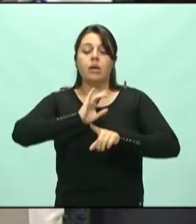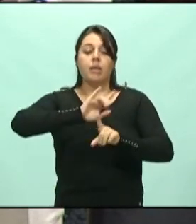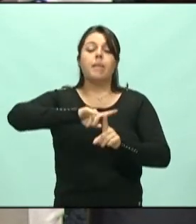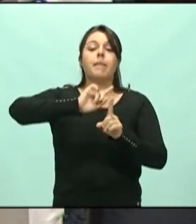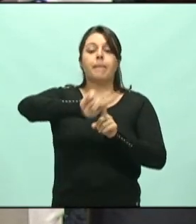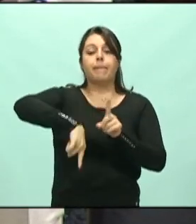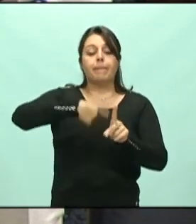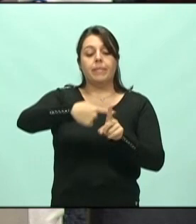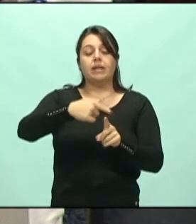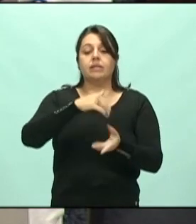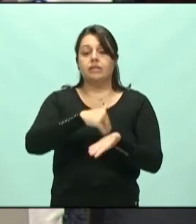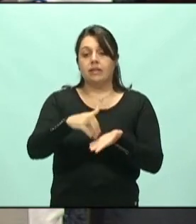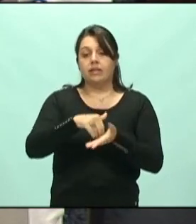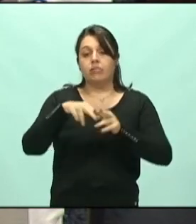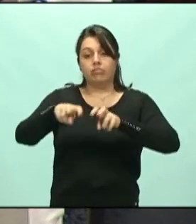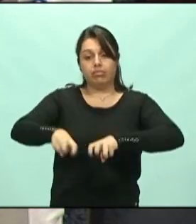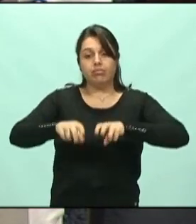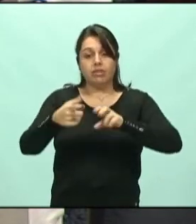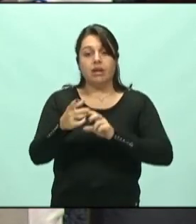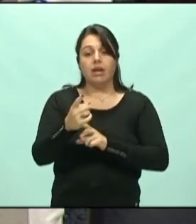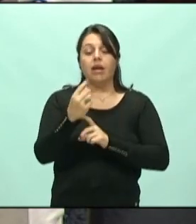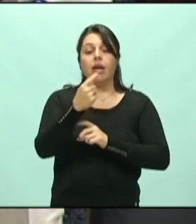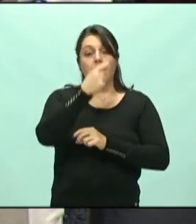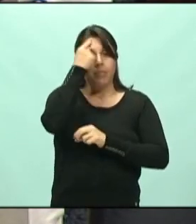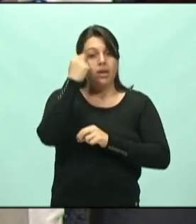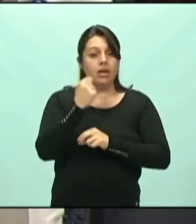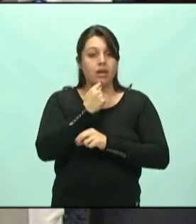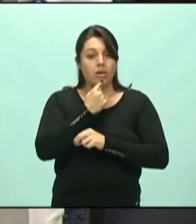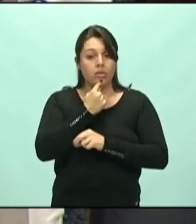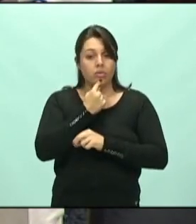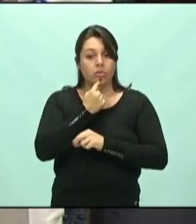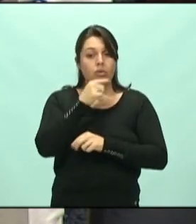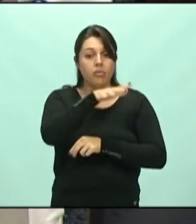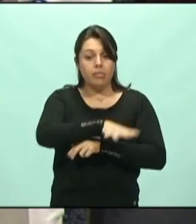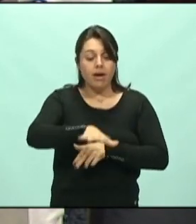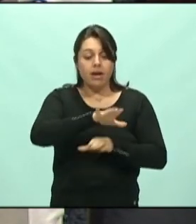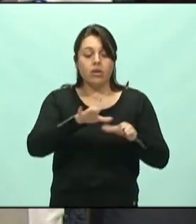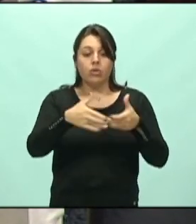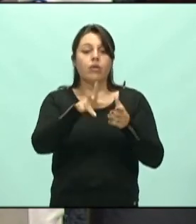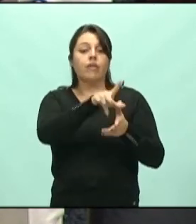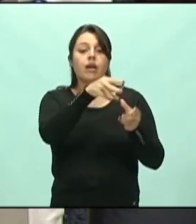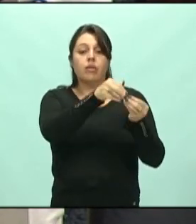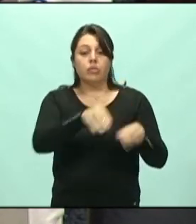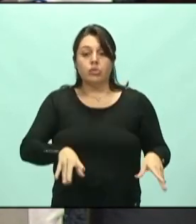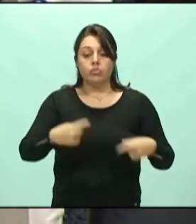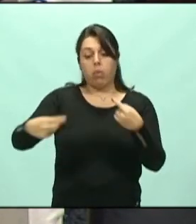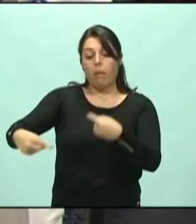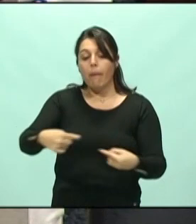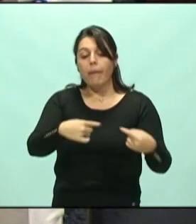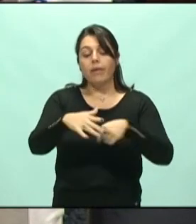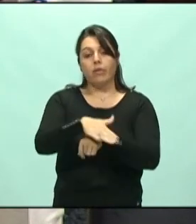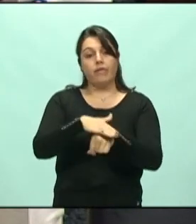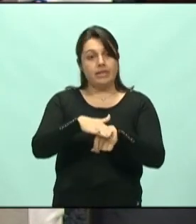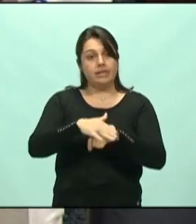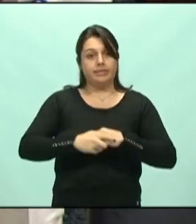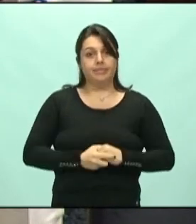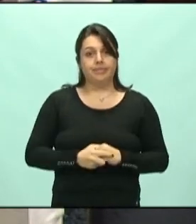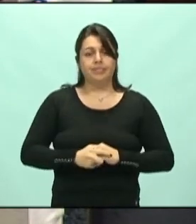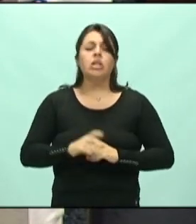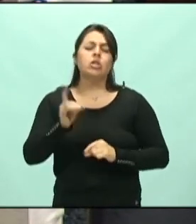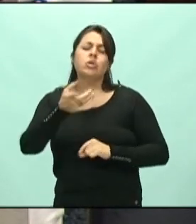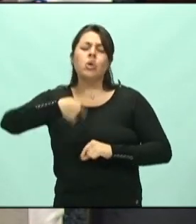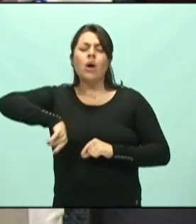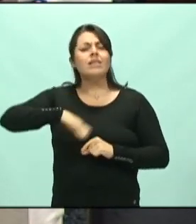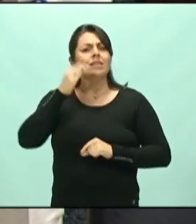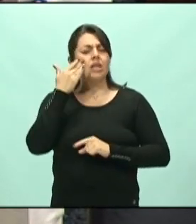o secretário da Fazenda, estão recebendo a cada meia hora um ramo de categoria prejudicada para discutir, para conversar. Só que